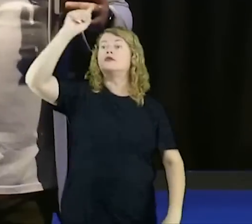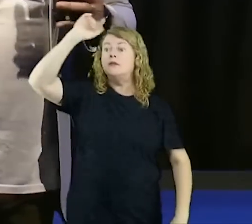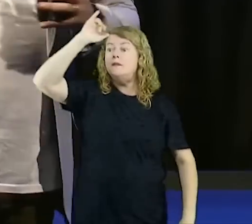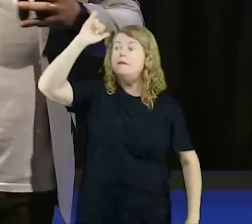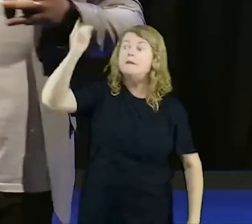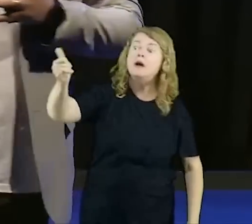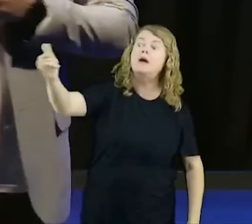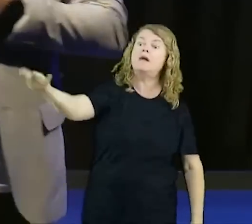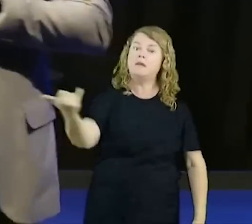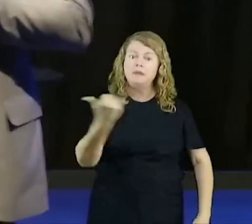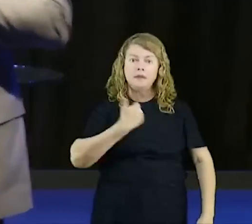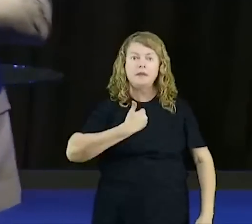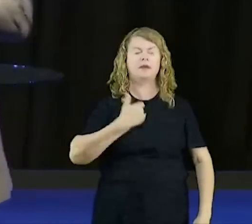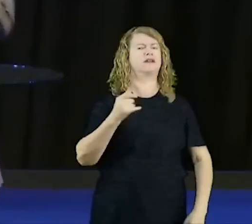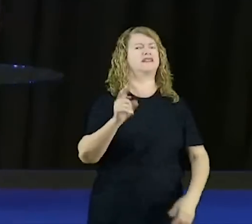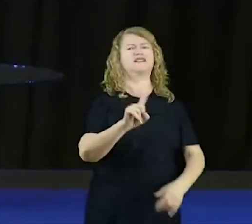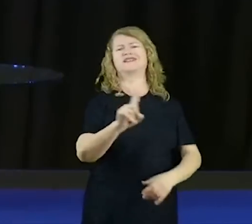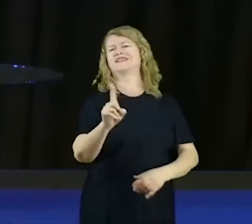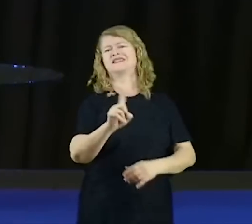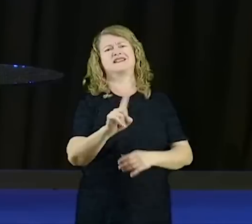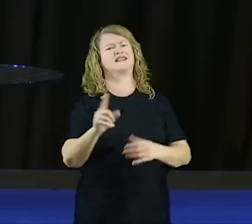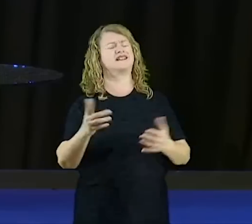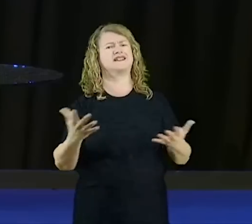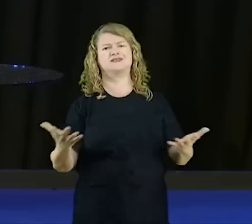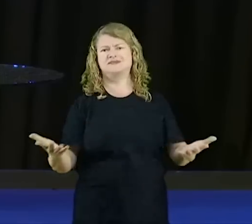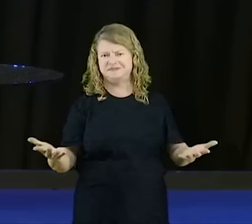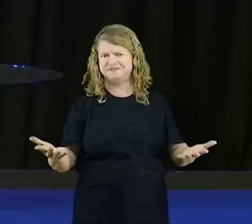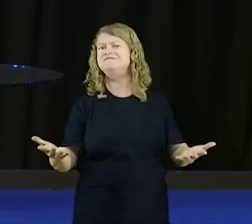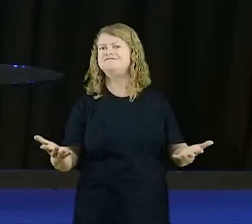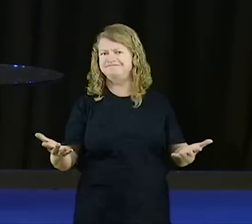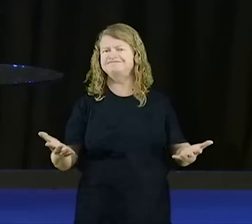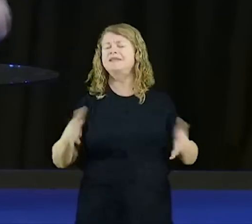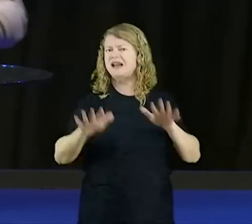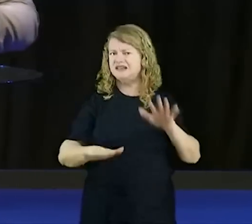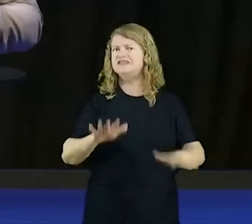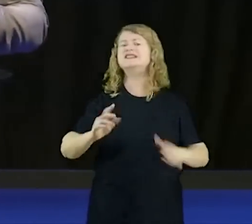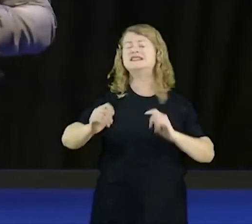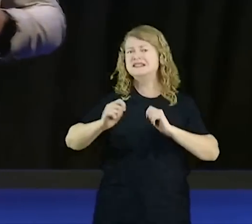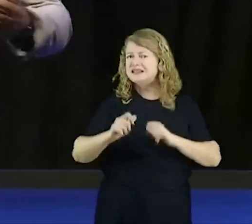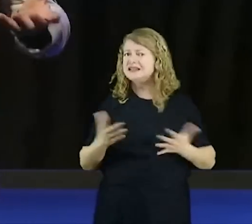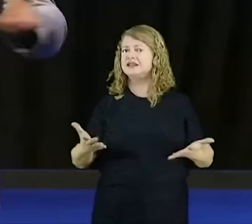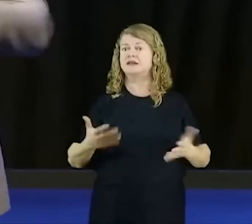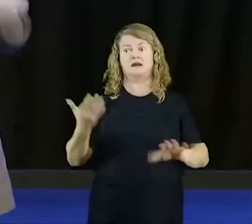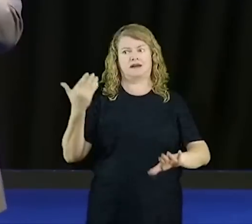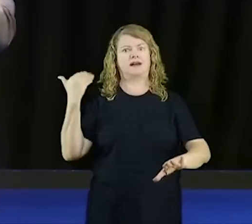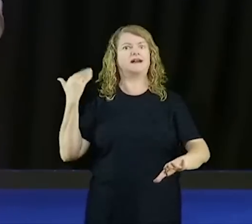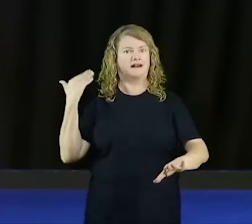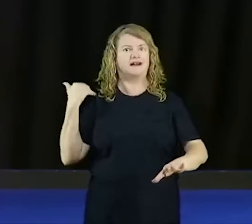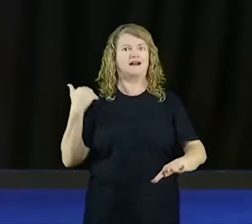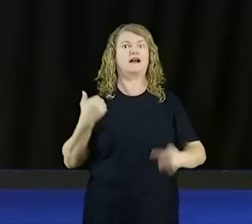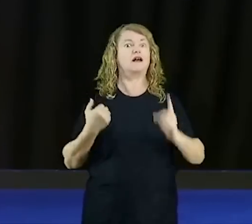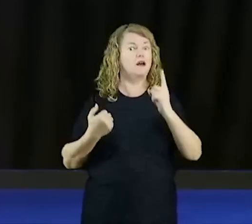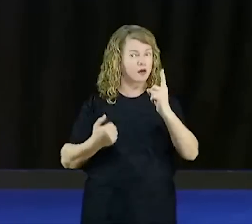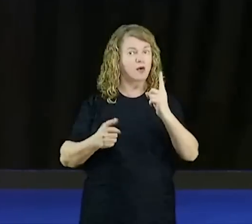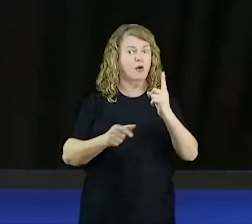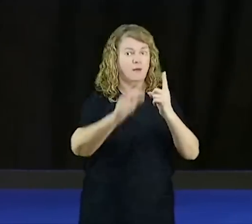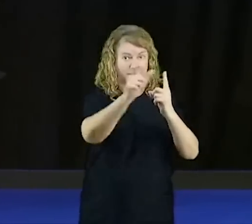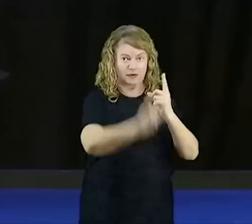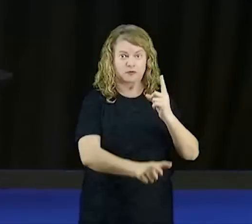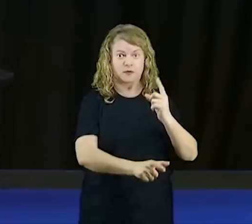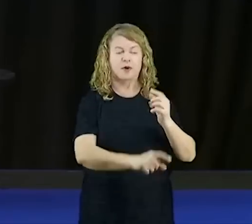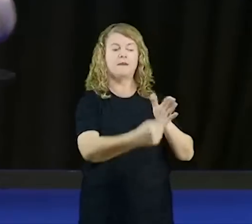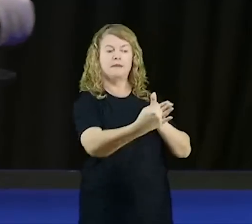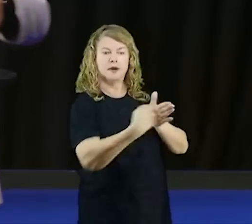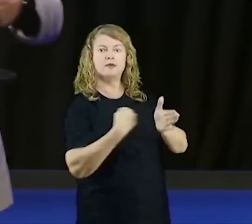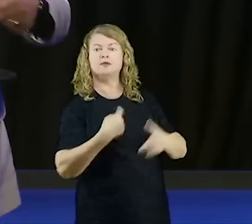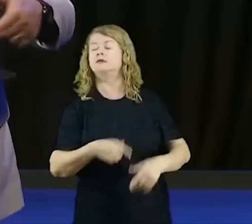é nada disso, nada disso, mas absolutamente nada disso. Esses dias alguém me perguntou assim, pastor, um profeta